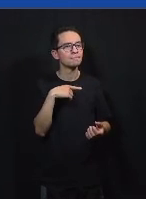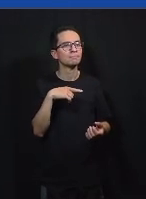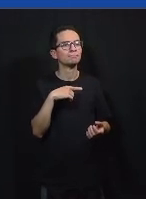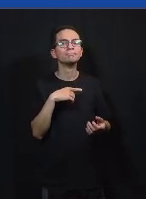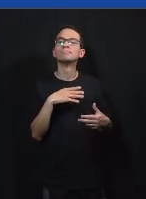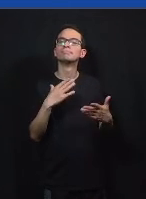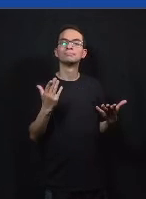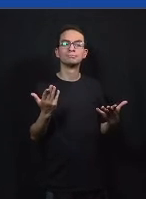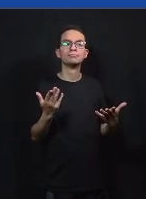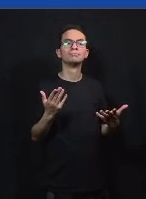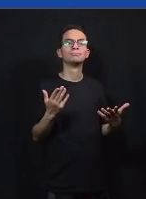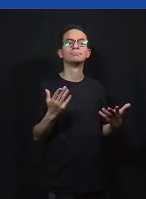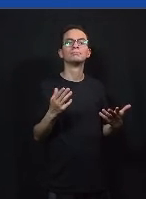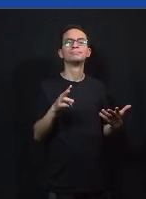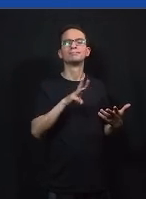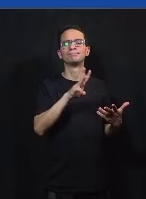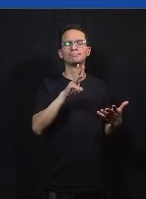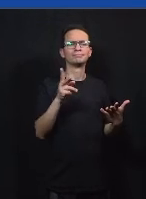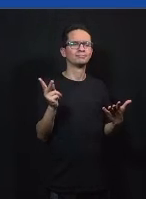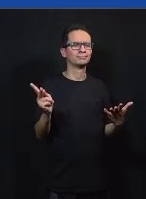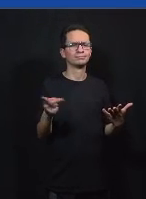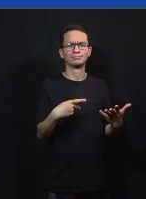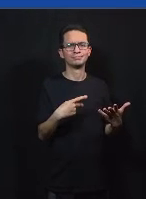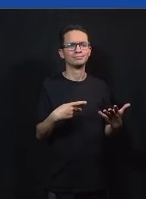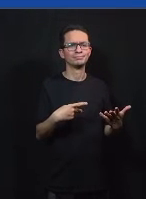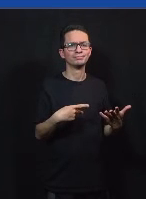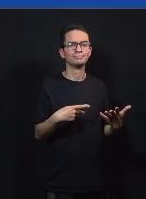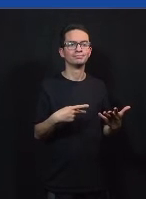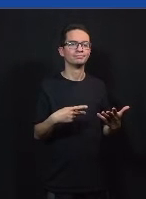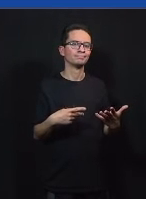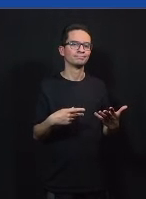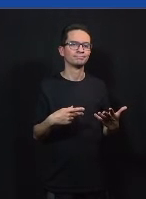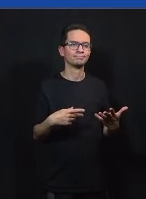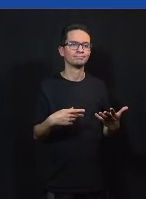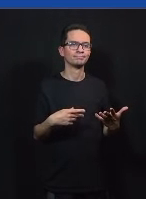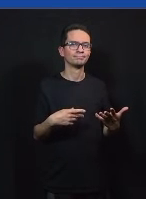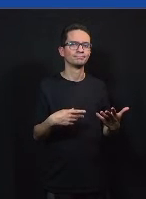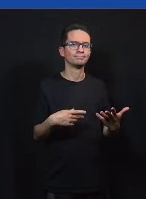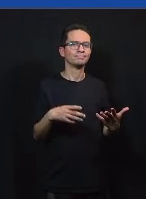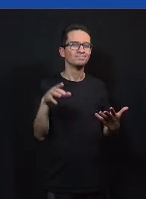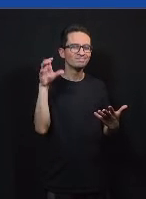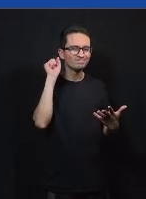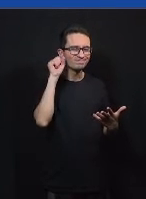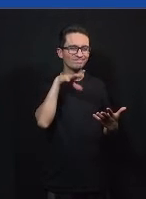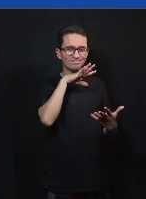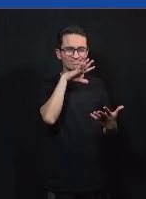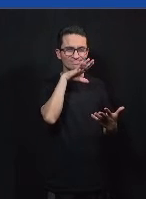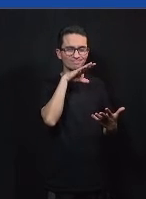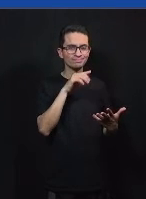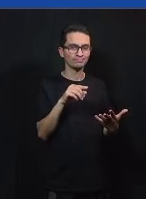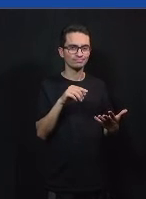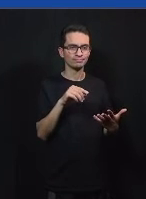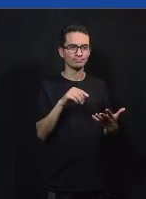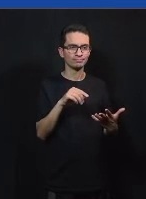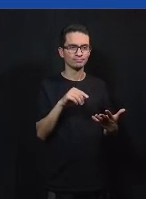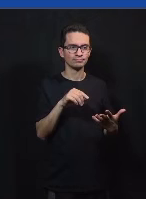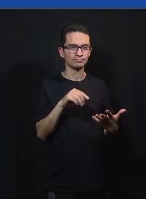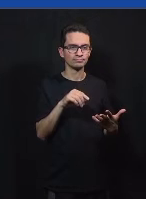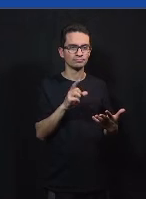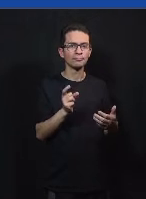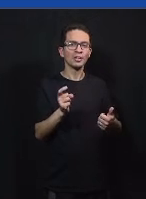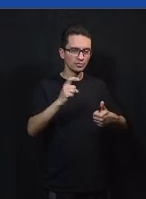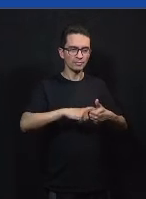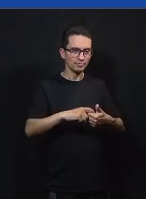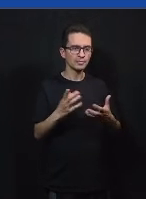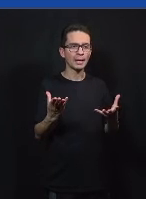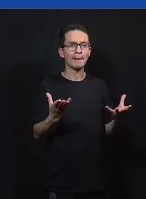página naquilo a gente tem disponível essa pesquisa que a gente fez com várias referências de novo a tentando